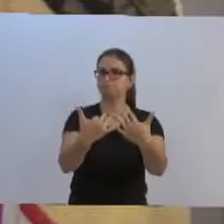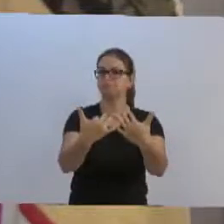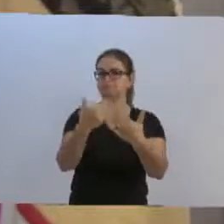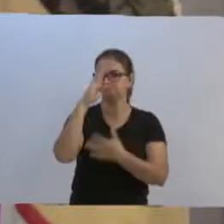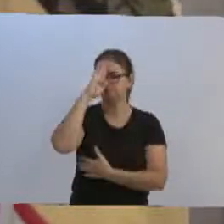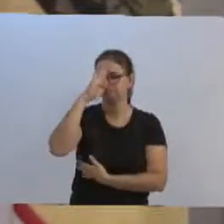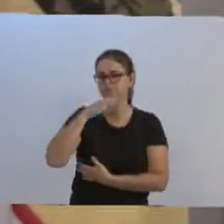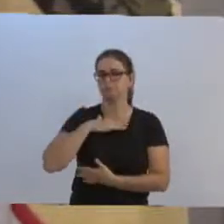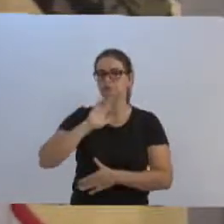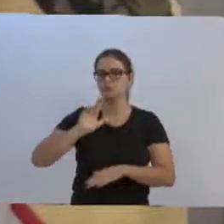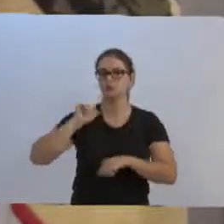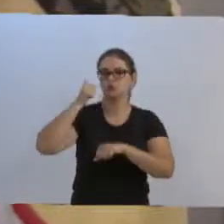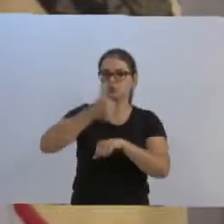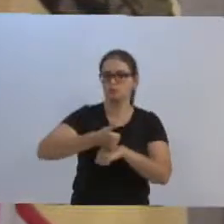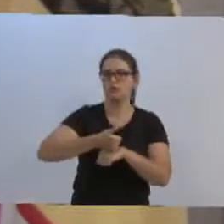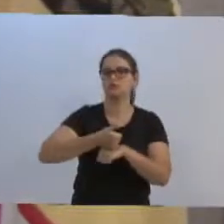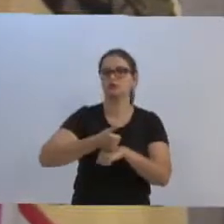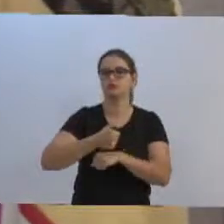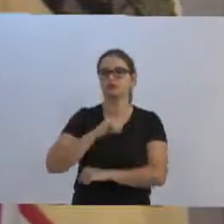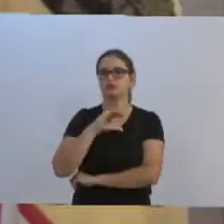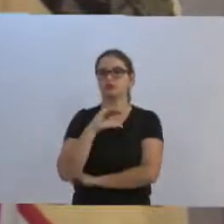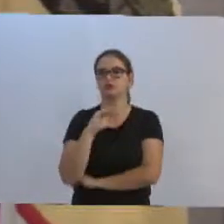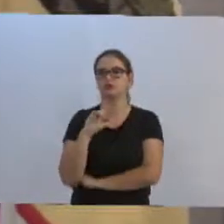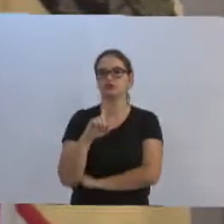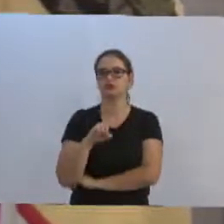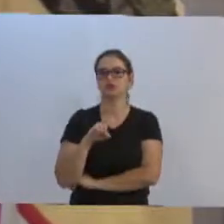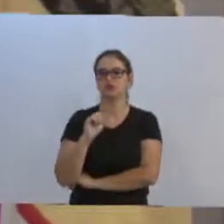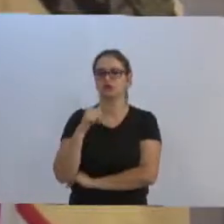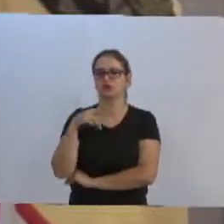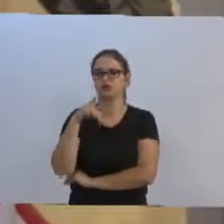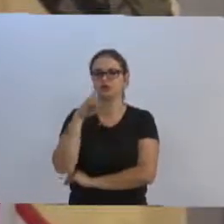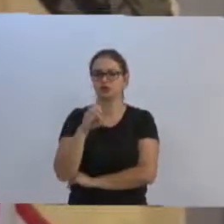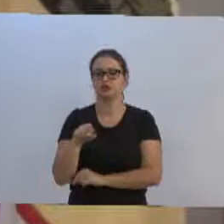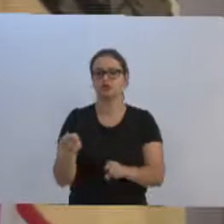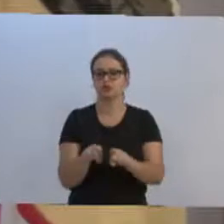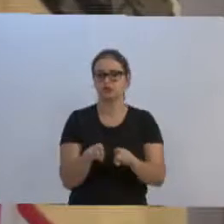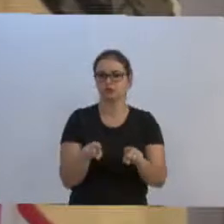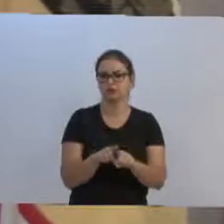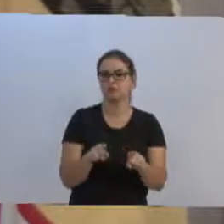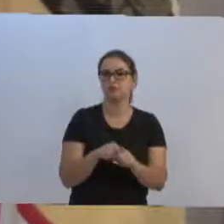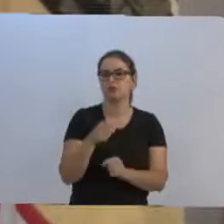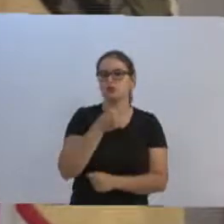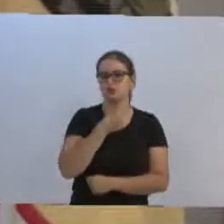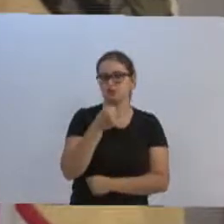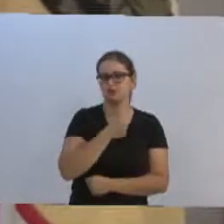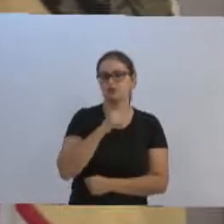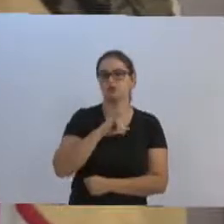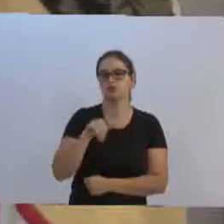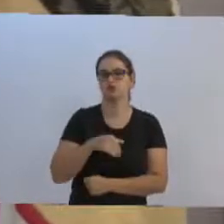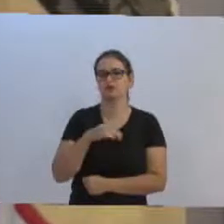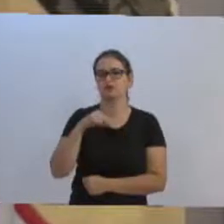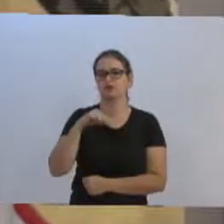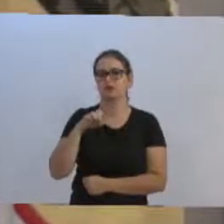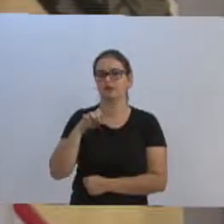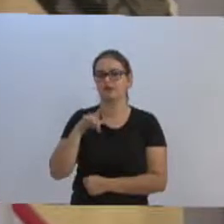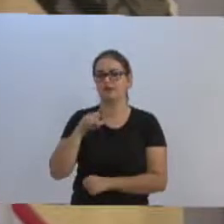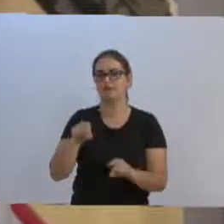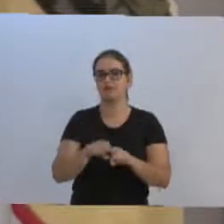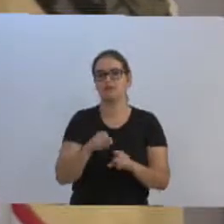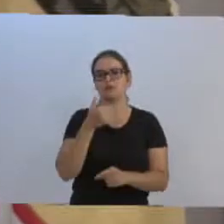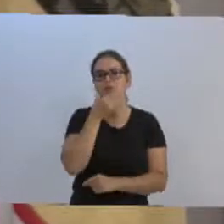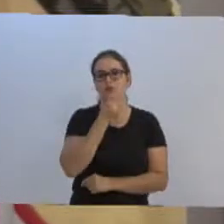para o meu suplente, o Xande, jornalista Jota Neves, saudar especialmente o meu cunhado